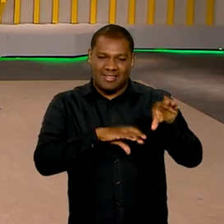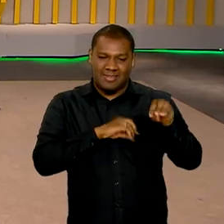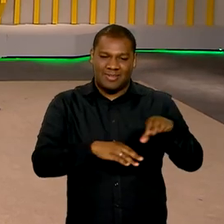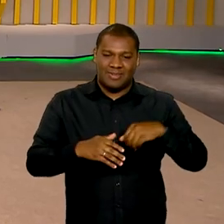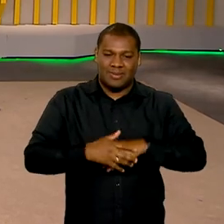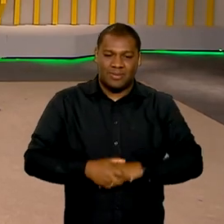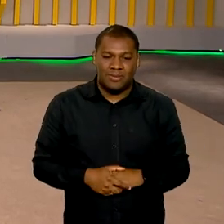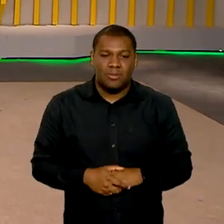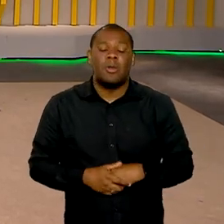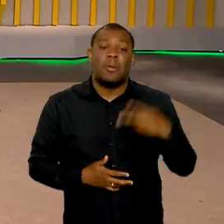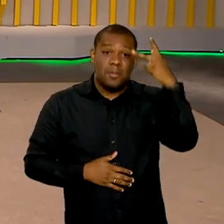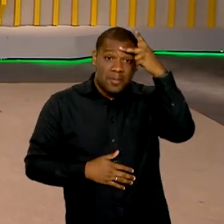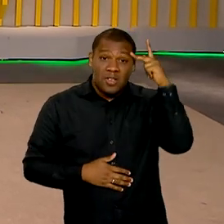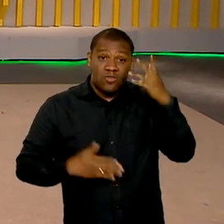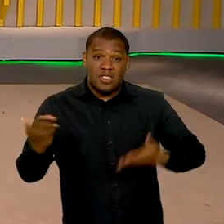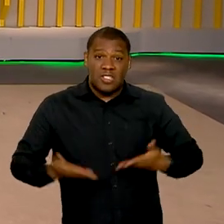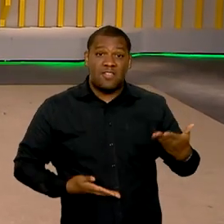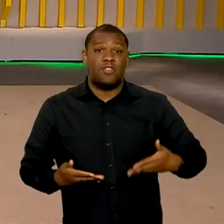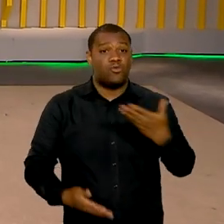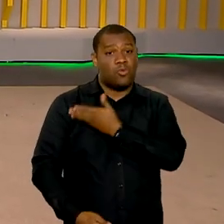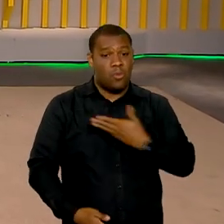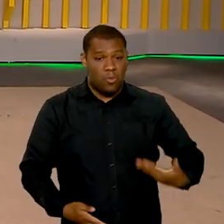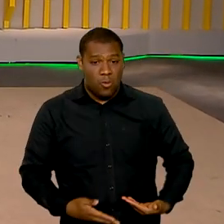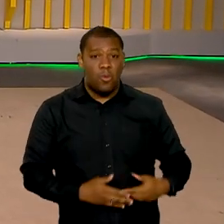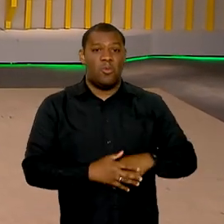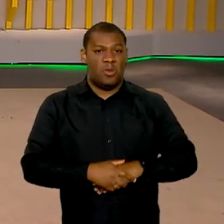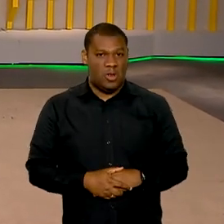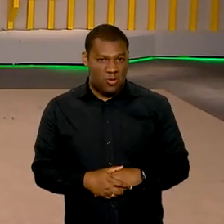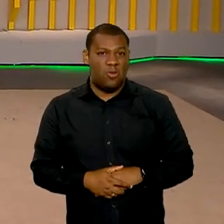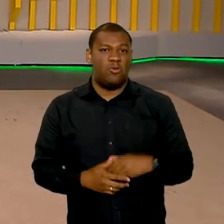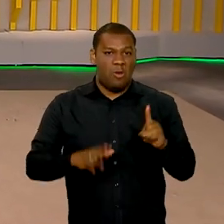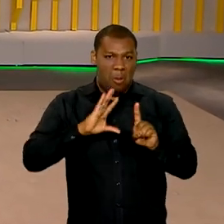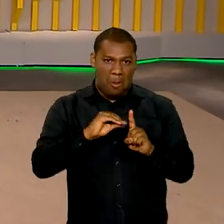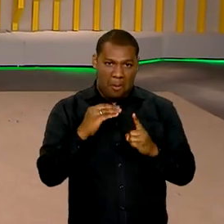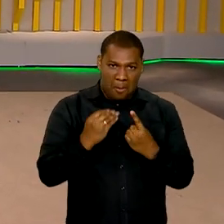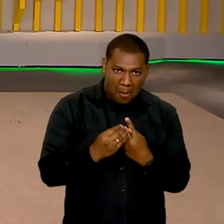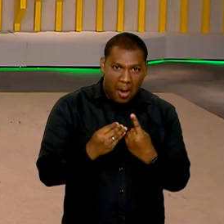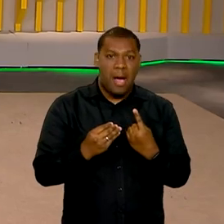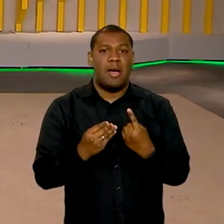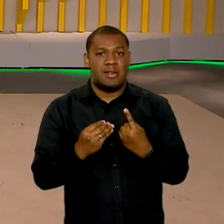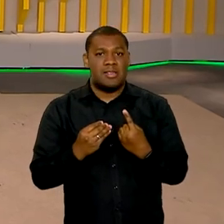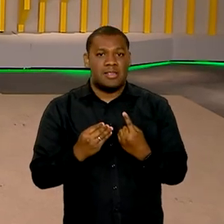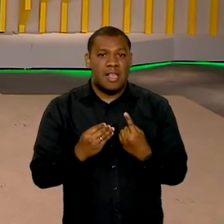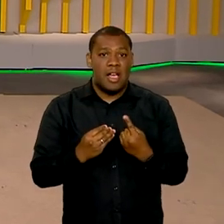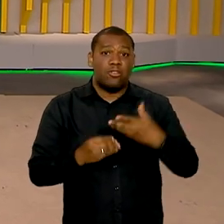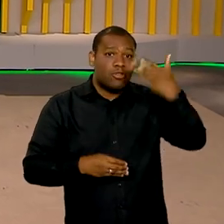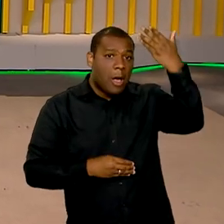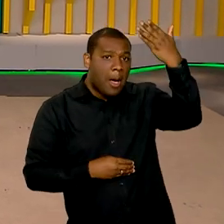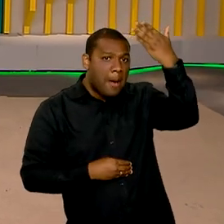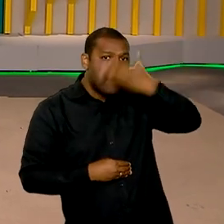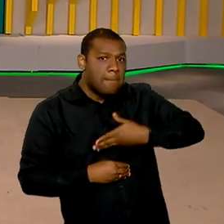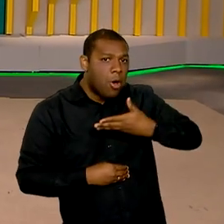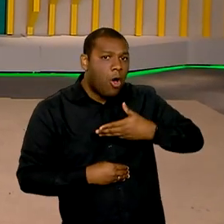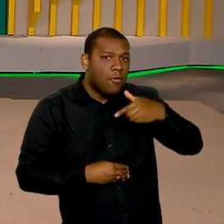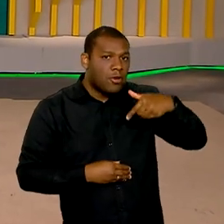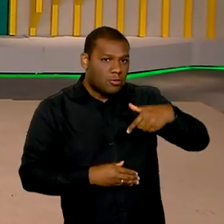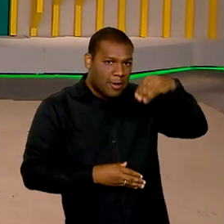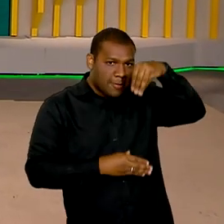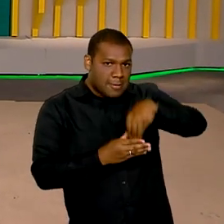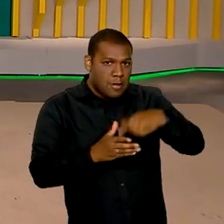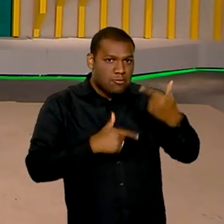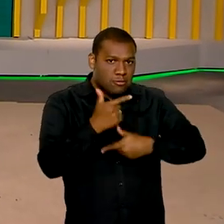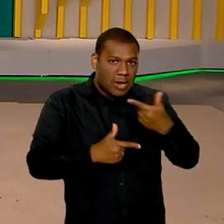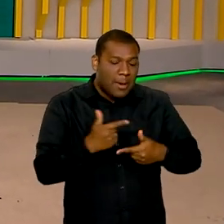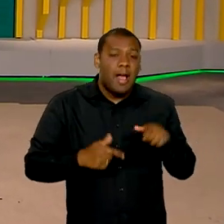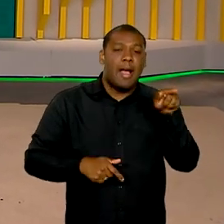Os servidores públicos que daqui pra frente praticarem assédio sexual comprovadamente no ambiente de trabalho serão